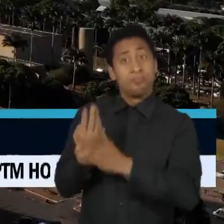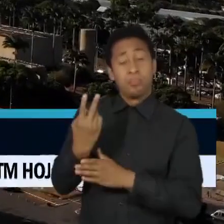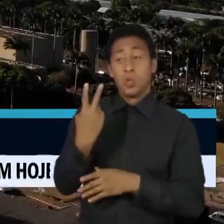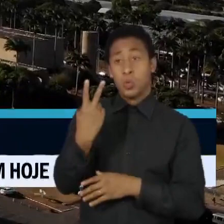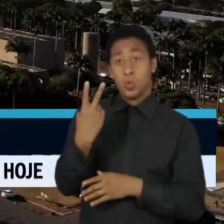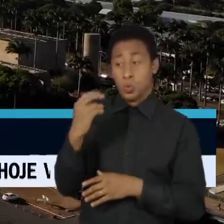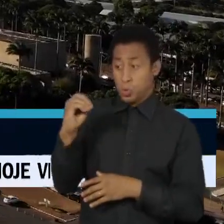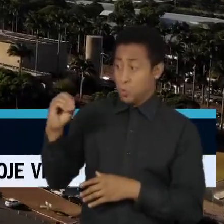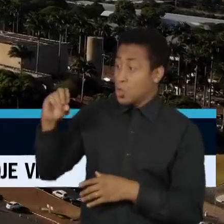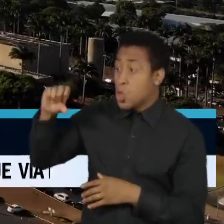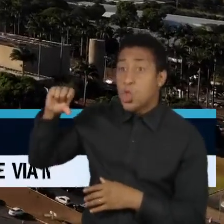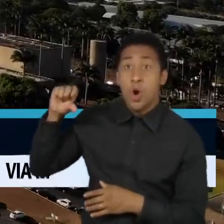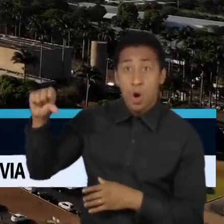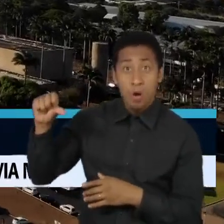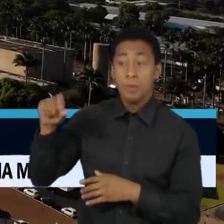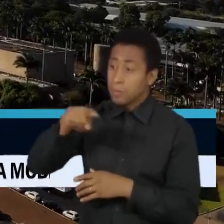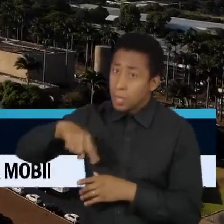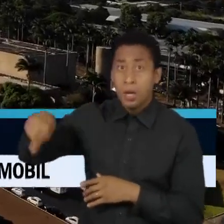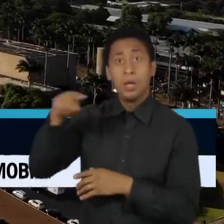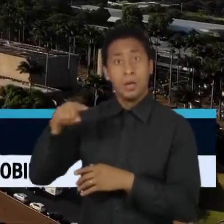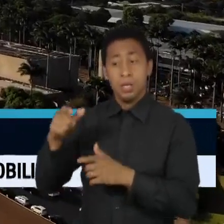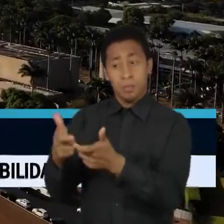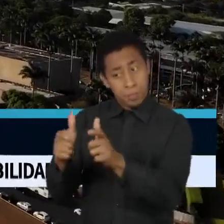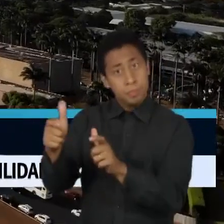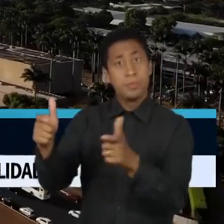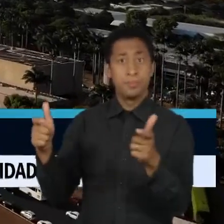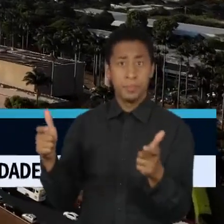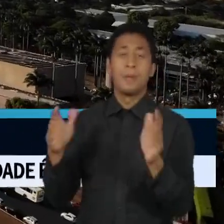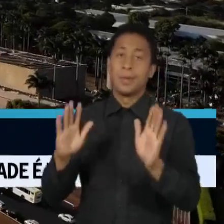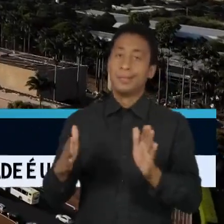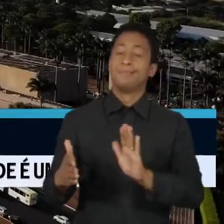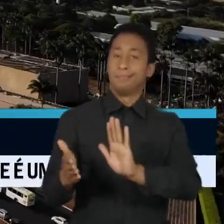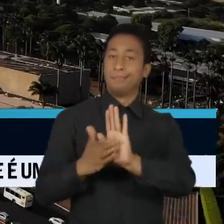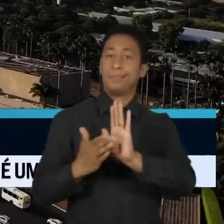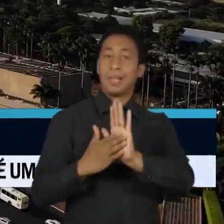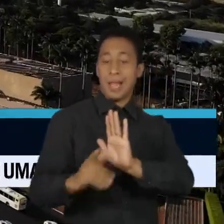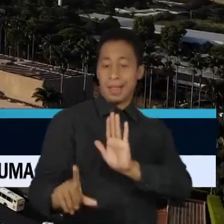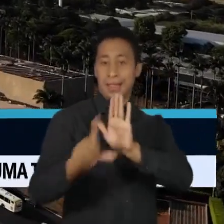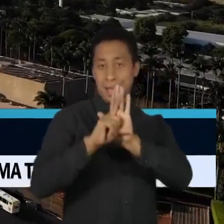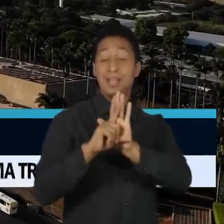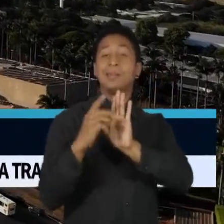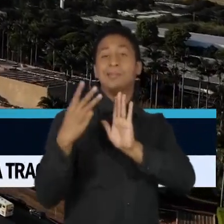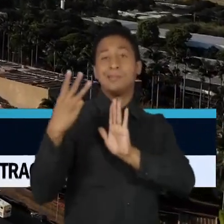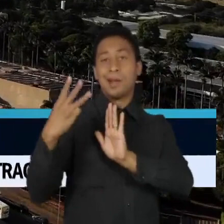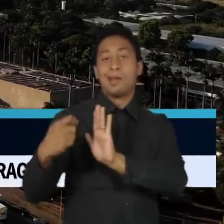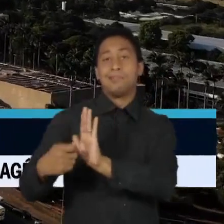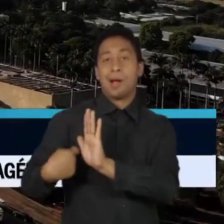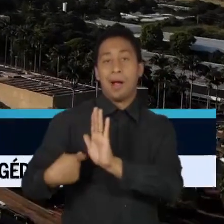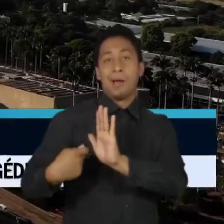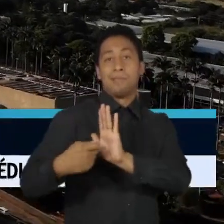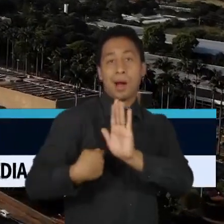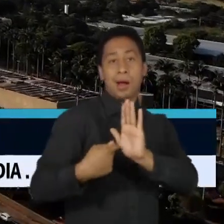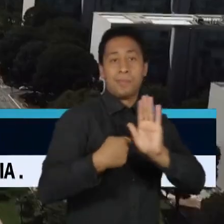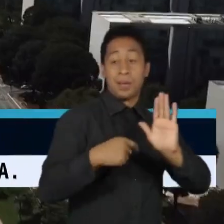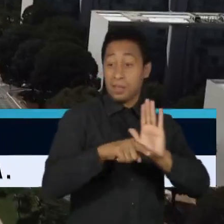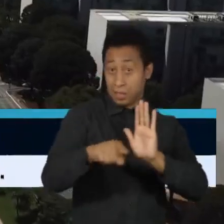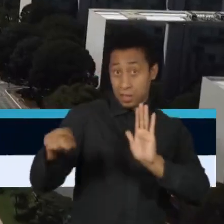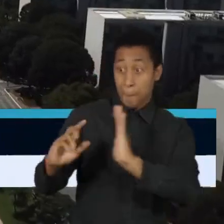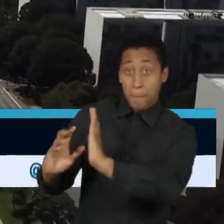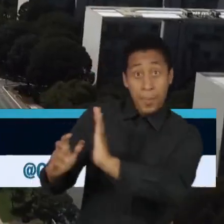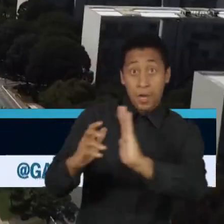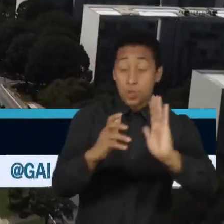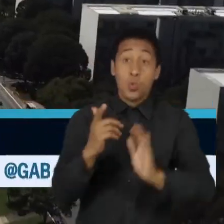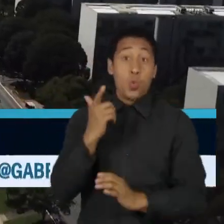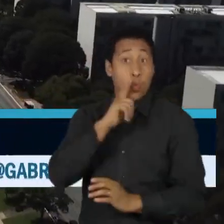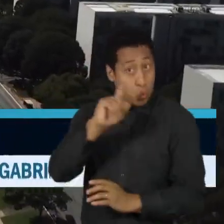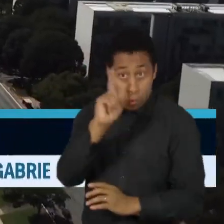Mas de lá para cá, foram aprovadas três legislações que garantem anistia aos partidos que não cumprem essa regra. A